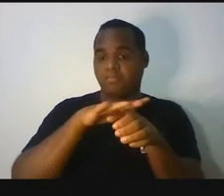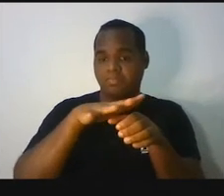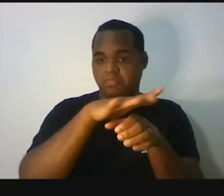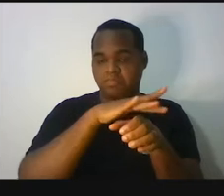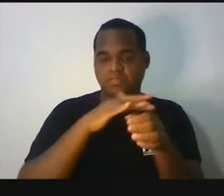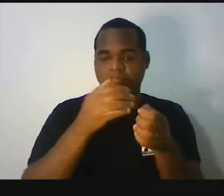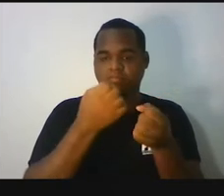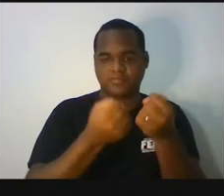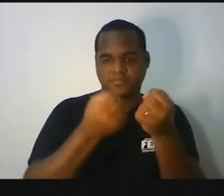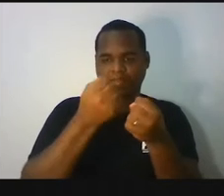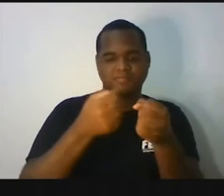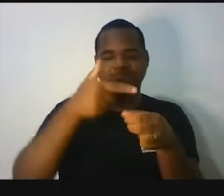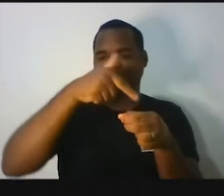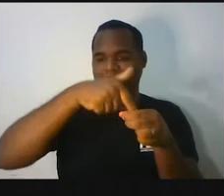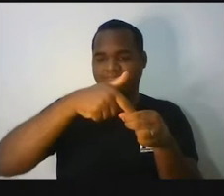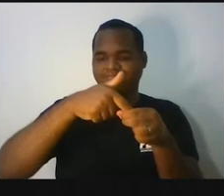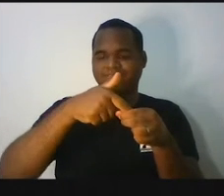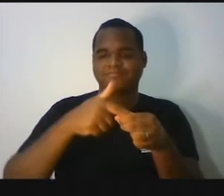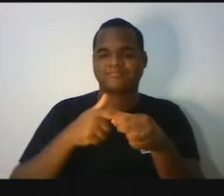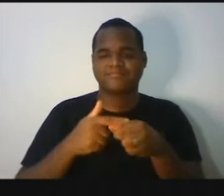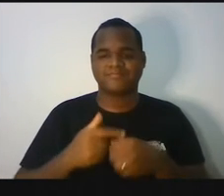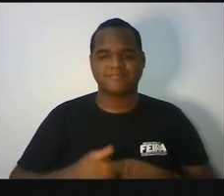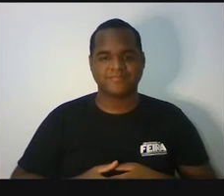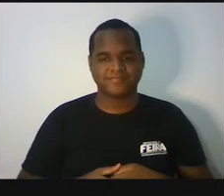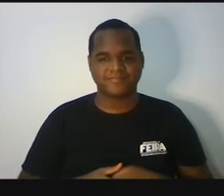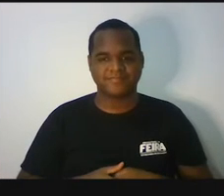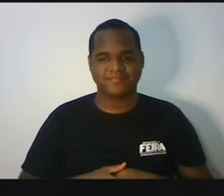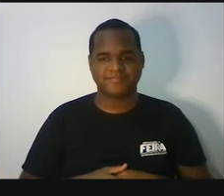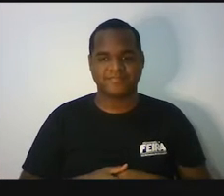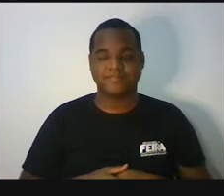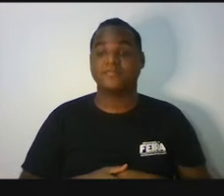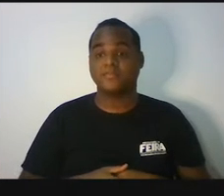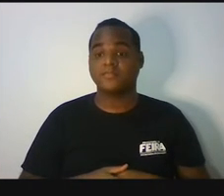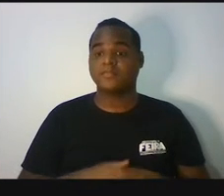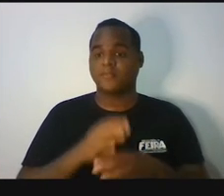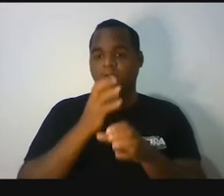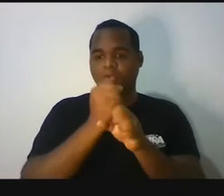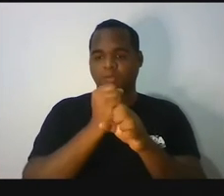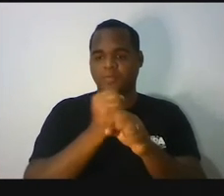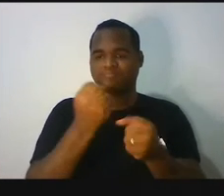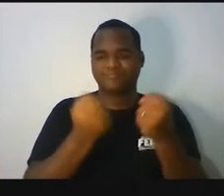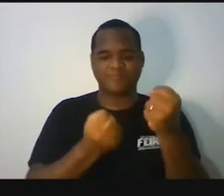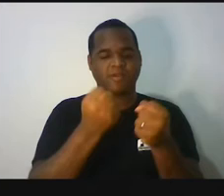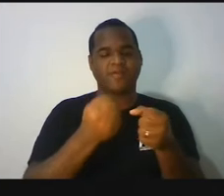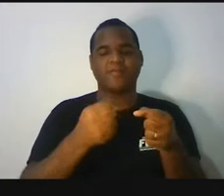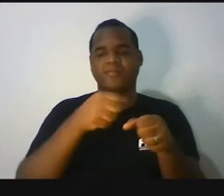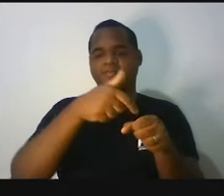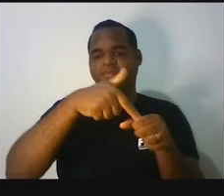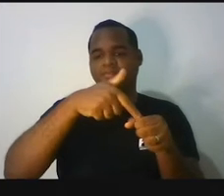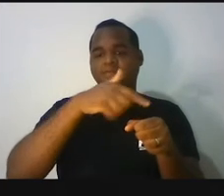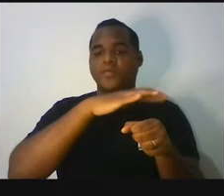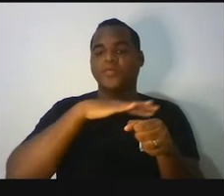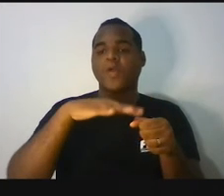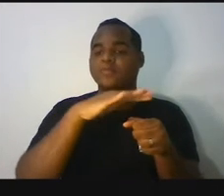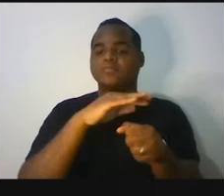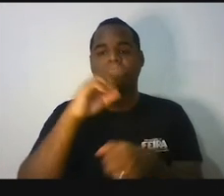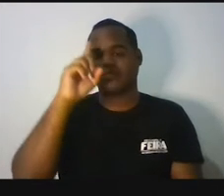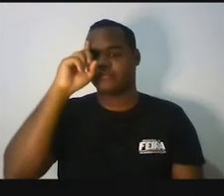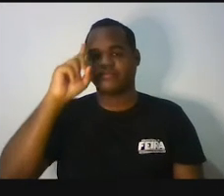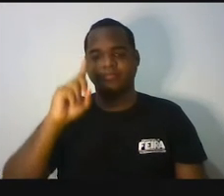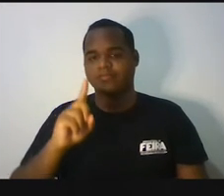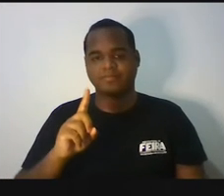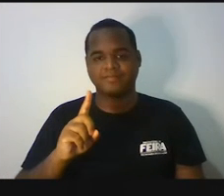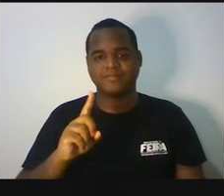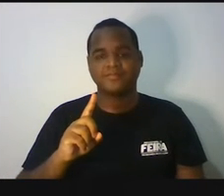tanque desse carro. Ó, capacidade total do tanque do carro. A gente não sabe. Ou seja,